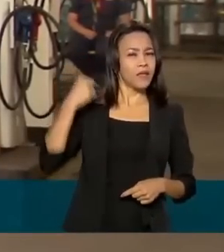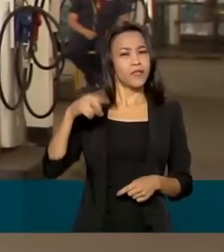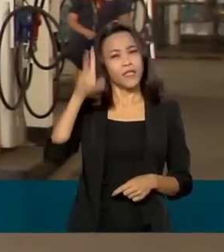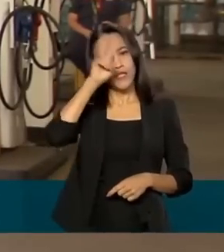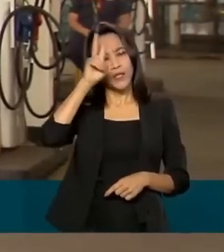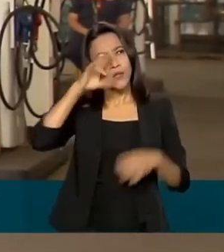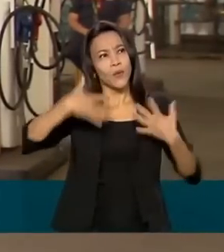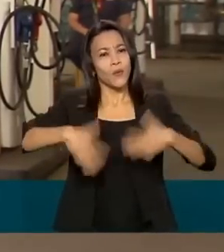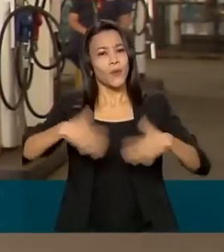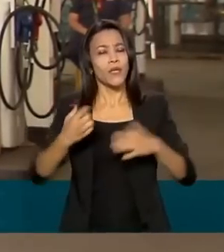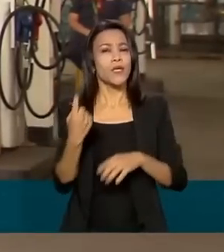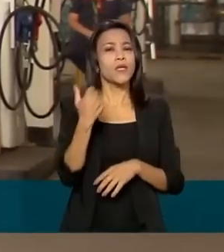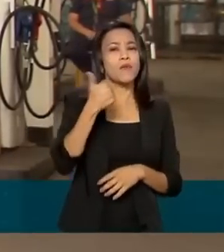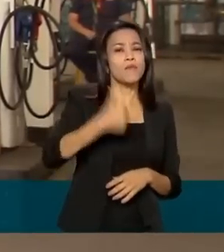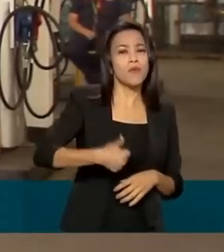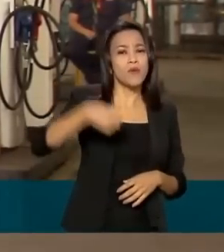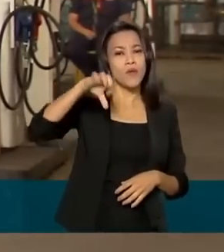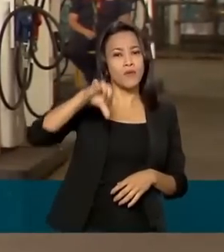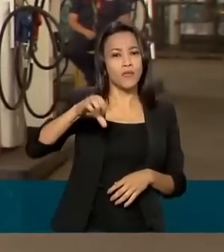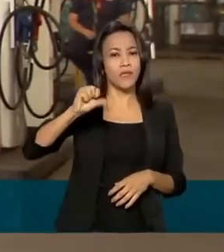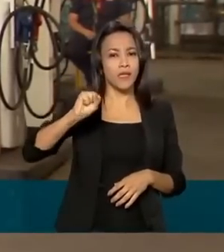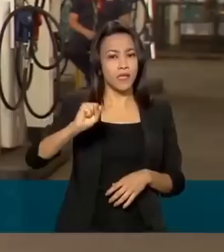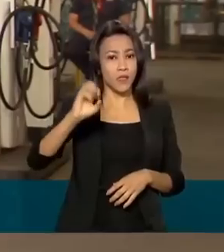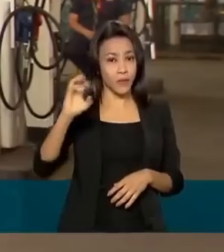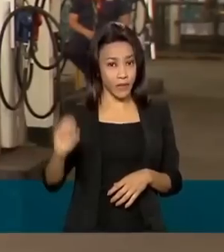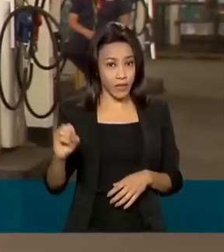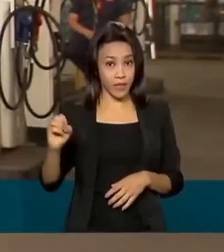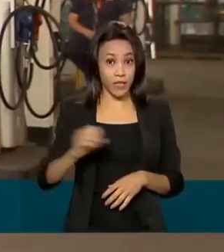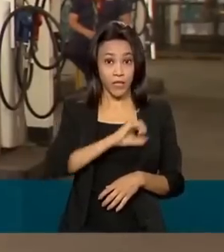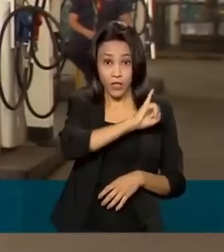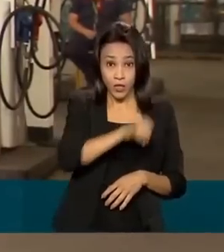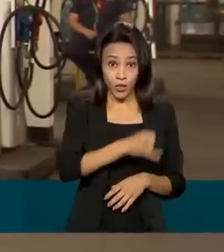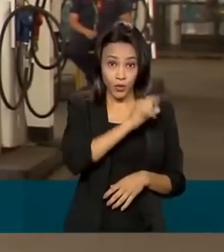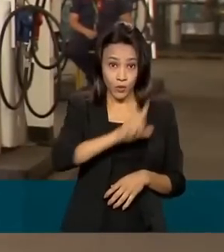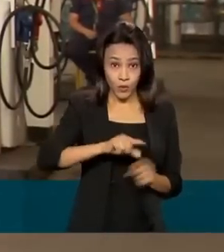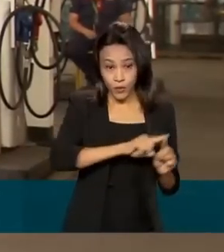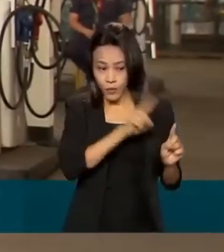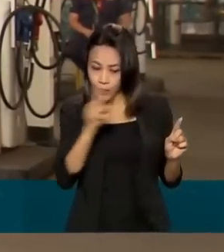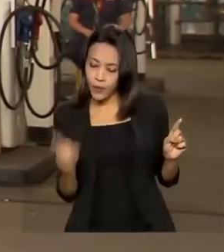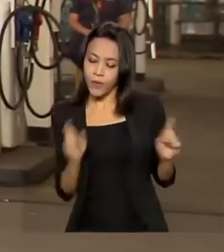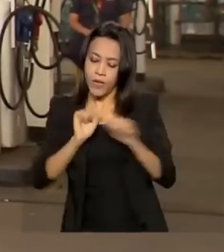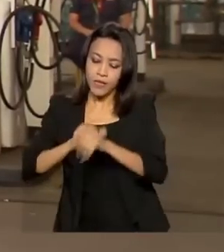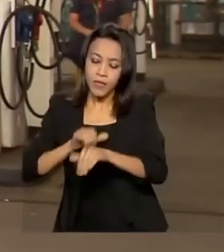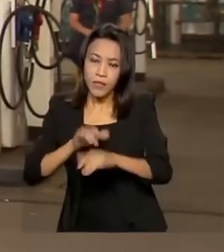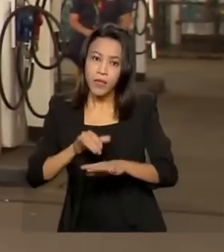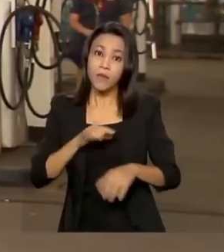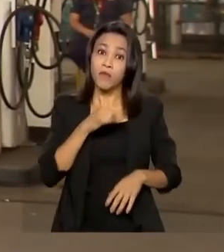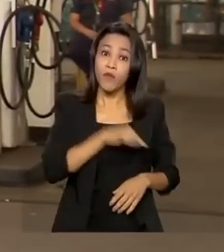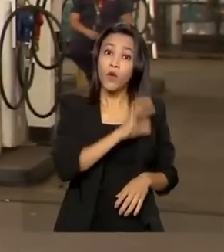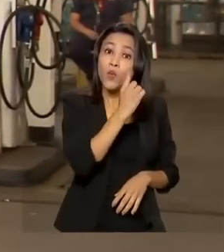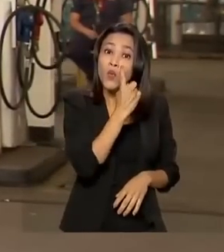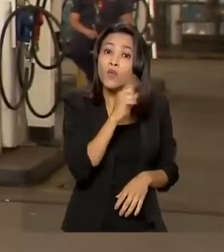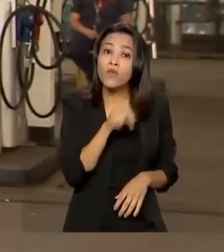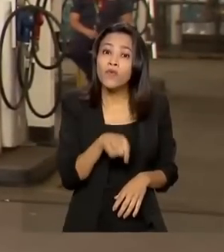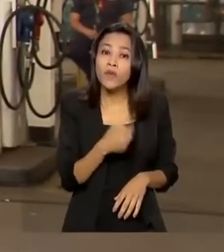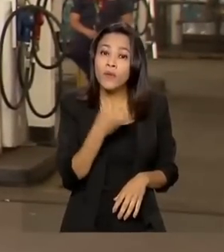histórica, em 1980. De julho a setembro, foram menos 1